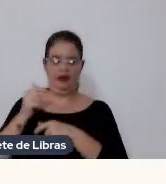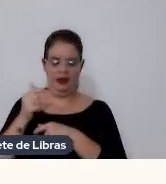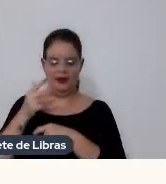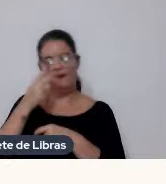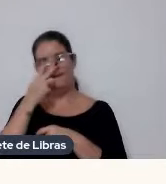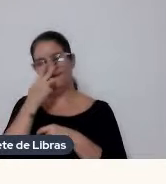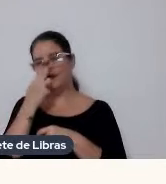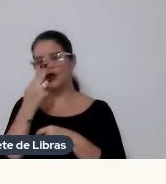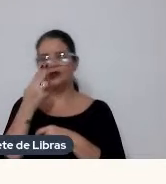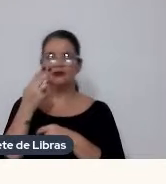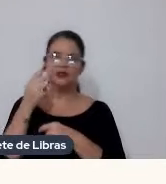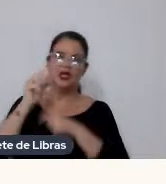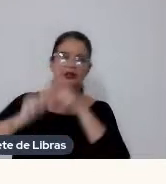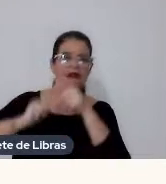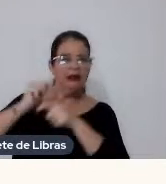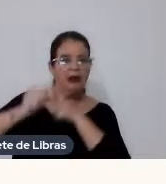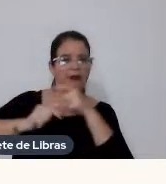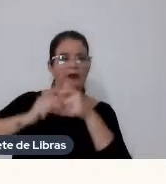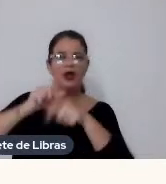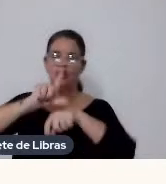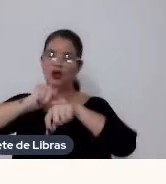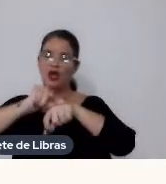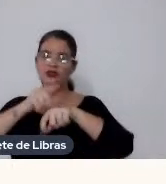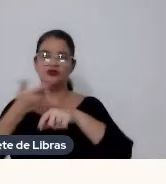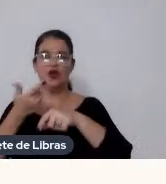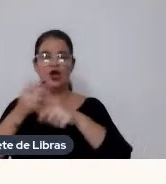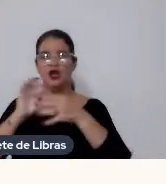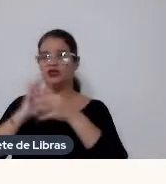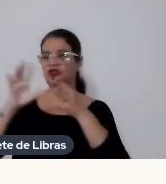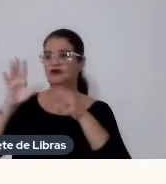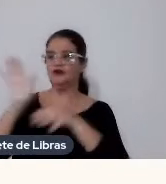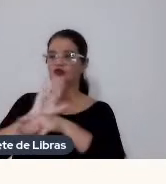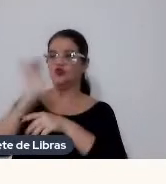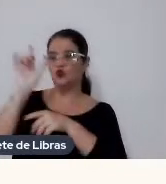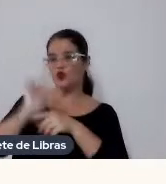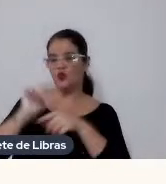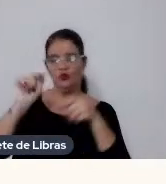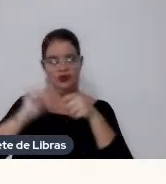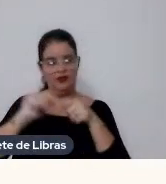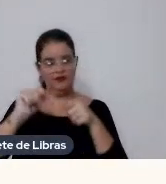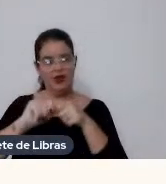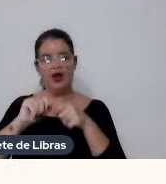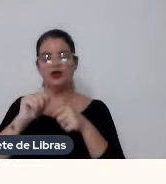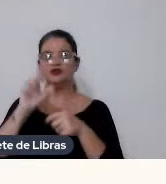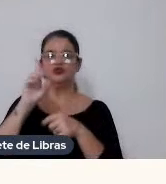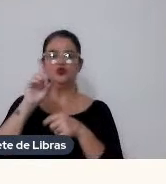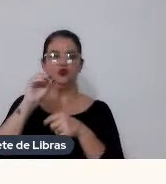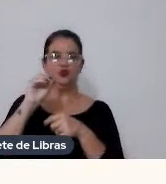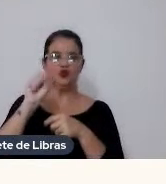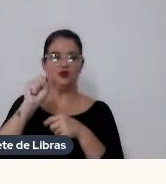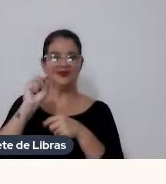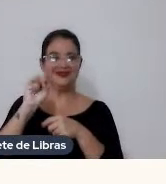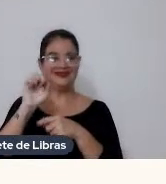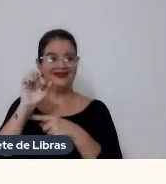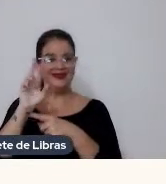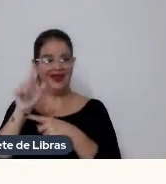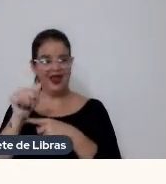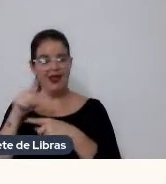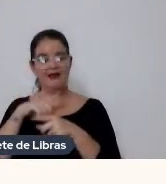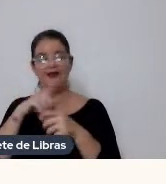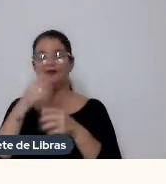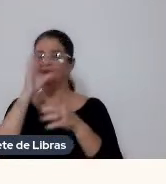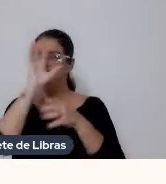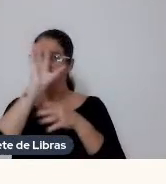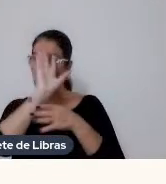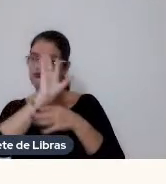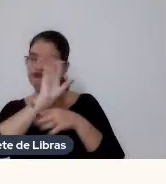o trabalho ali E nas horas vagas Faz o curta, né E o dossiê O Angelide Killer Foi um projeto que